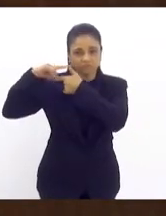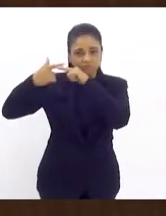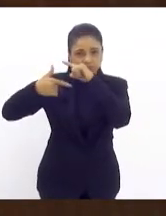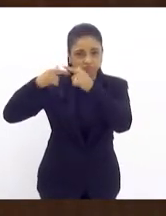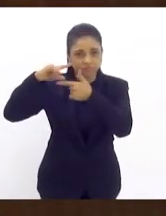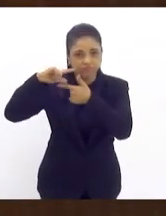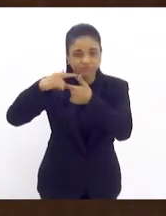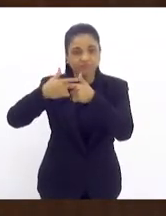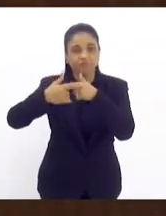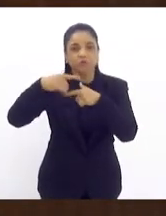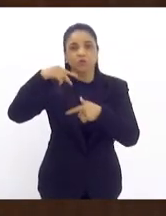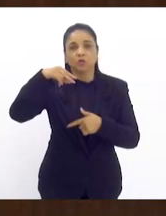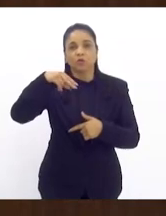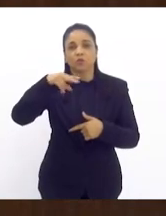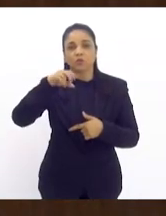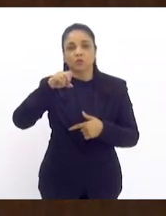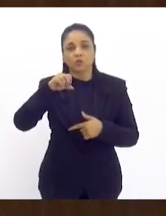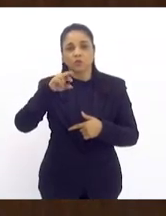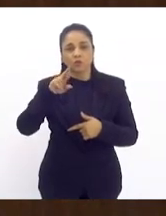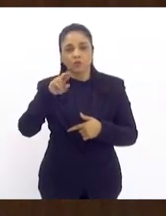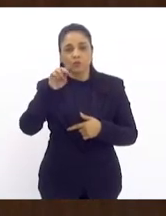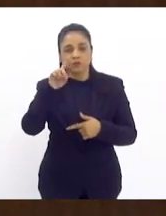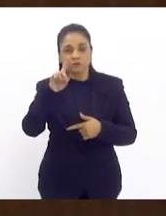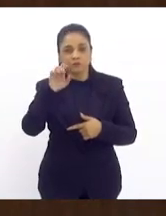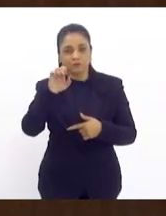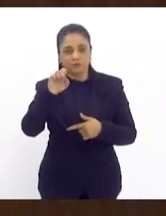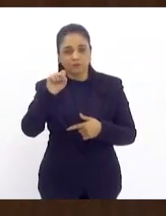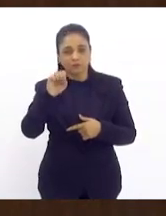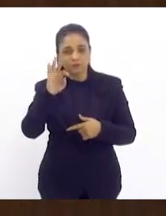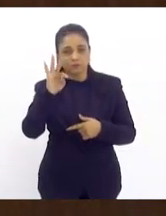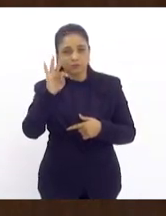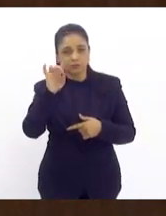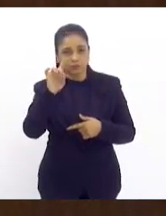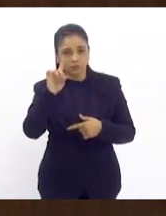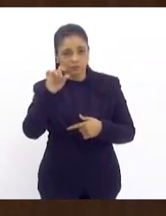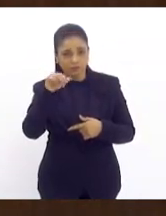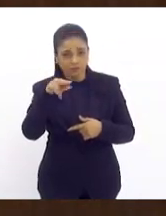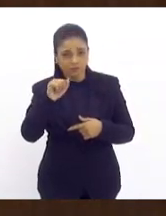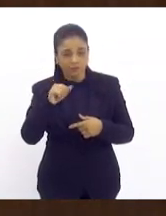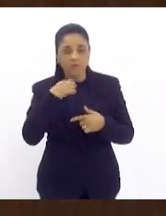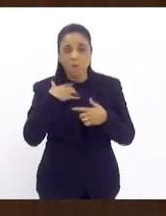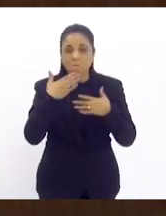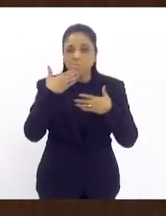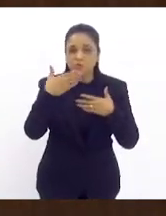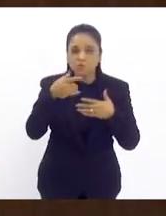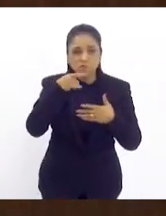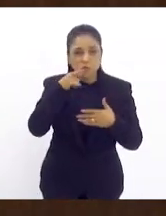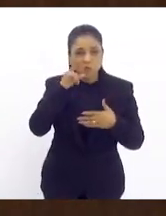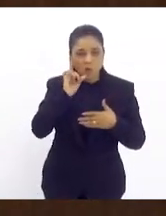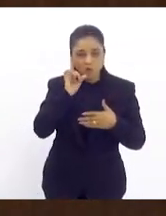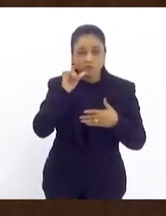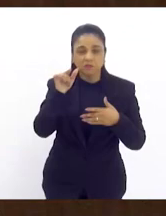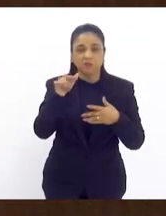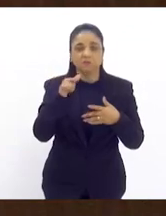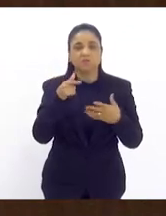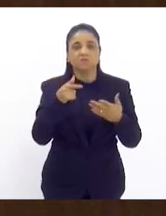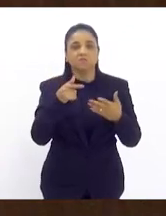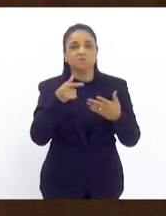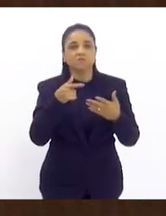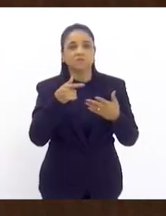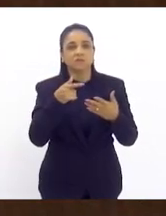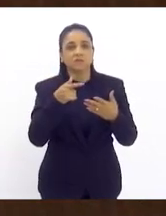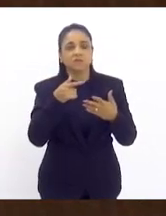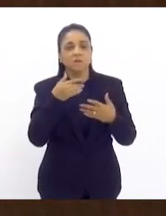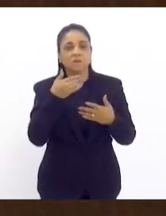a feira conhecida como a feira de São Cristóvão. Ontem nós fizemos aqui um clamor, um pedido, com relação, até um